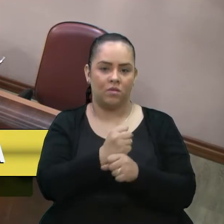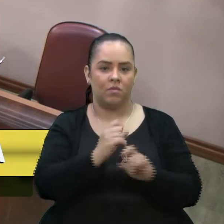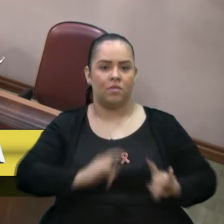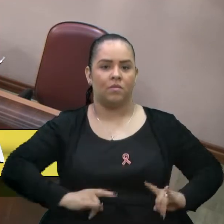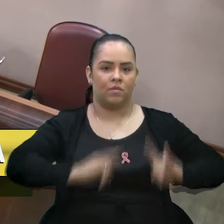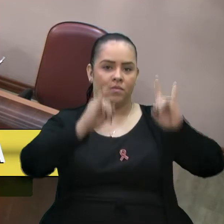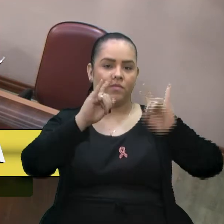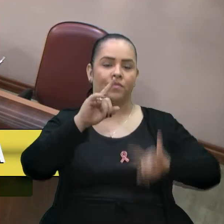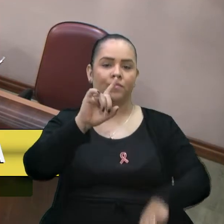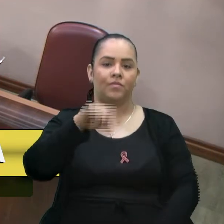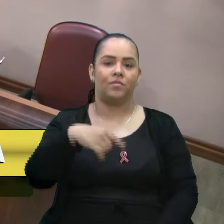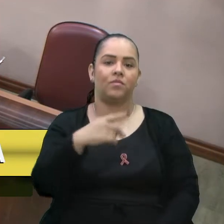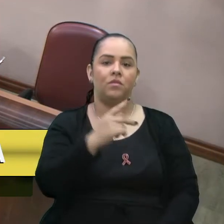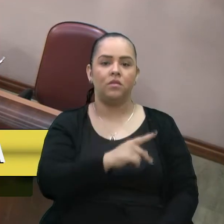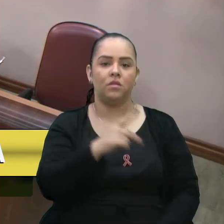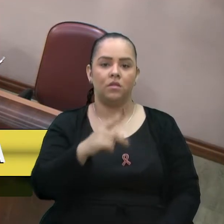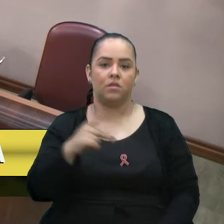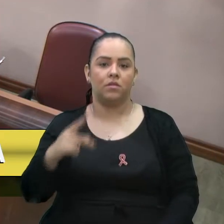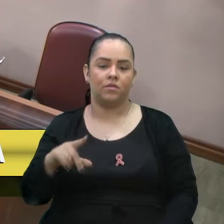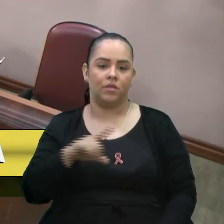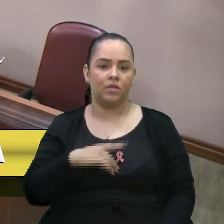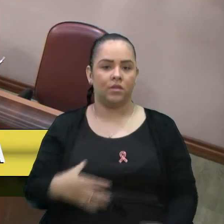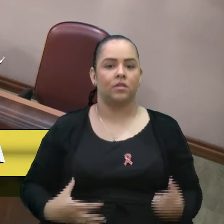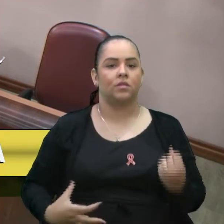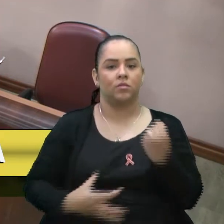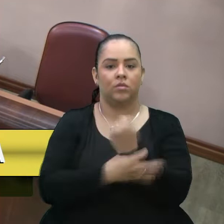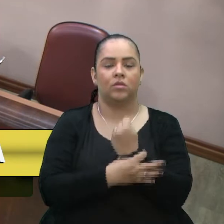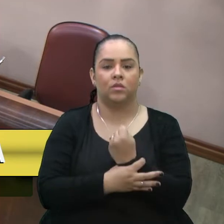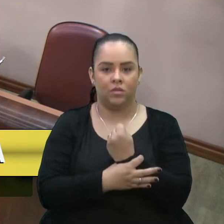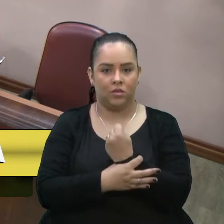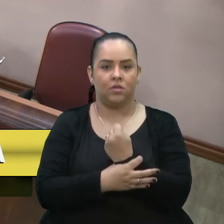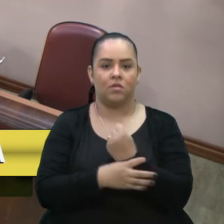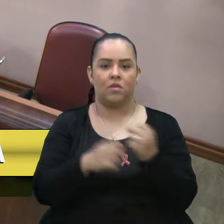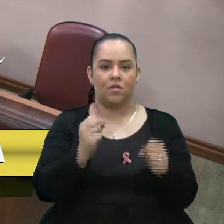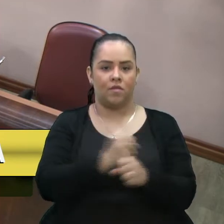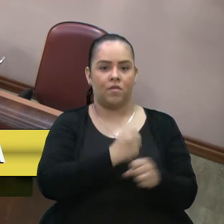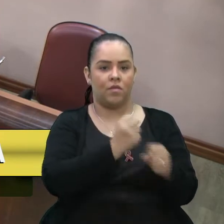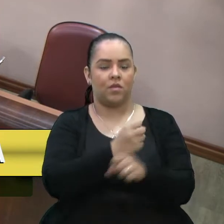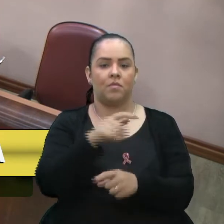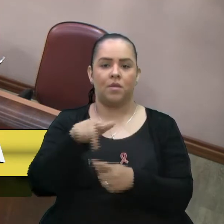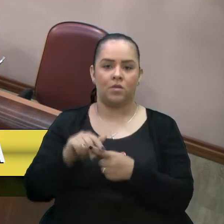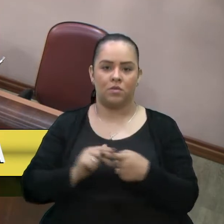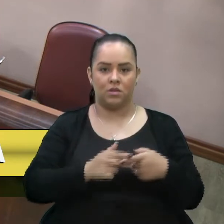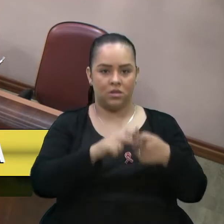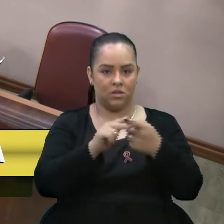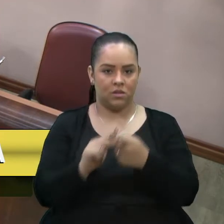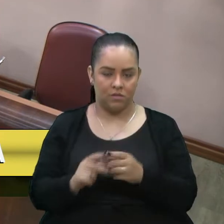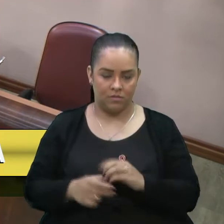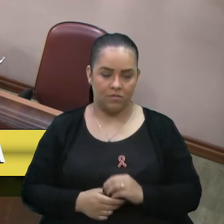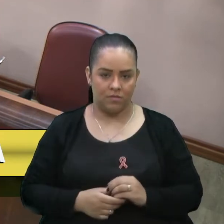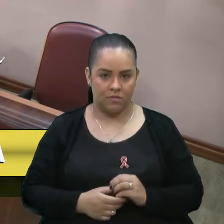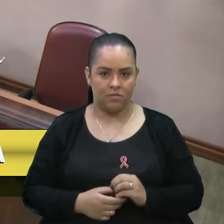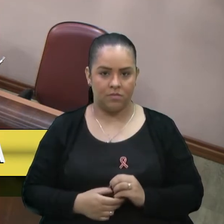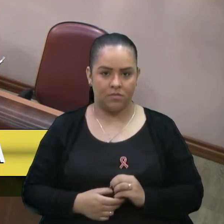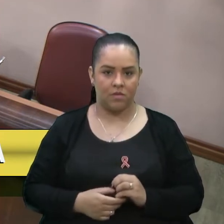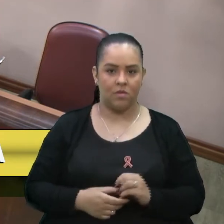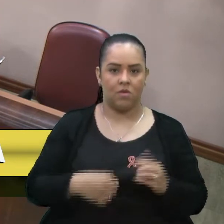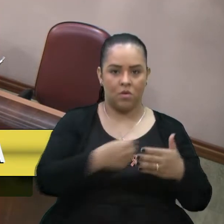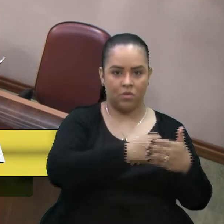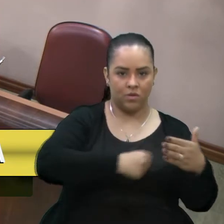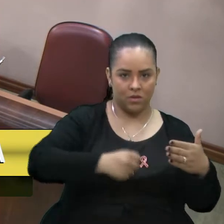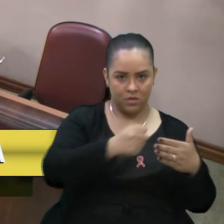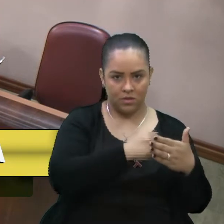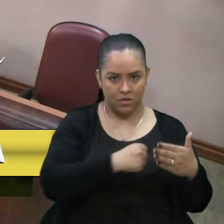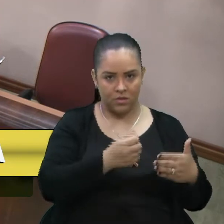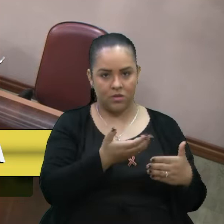esta PPP ficaria com a segurança, com zeladoria, com a reforma, com a manutenção. Com as merendeiras, que hoje